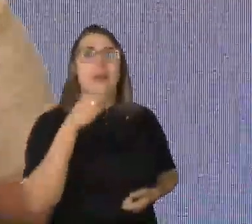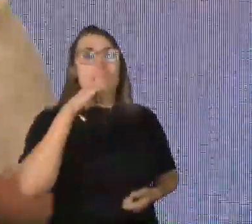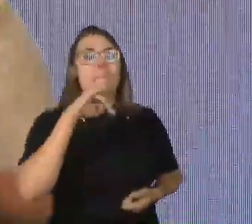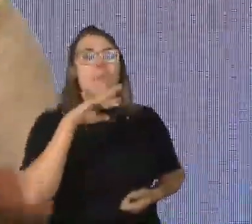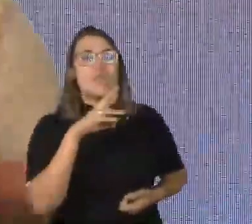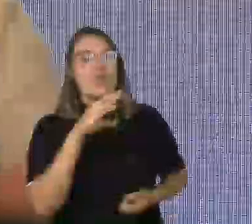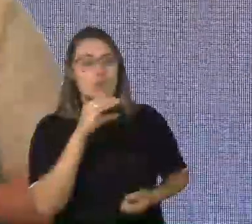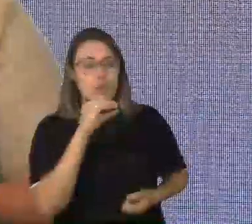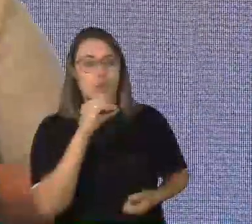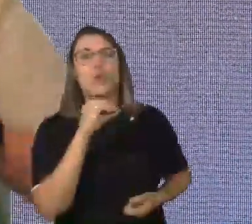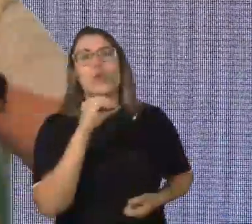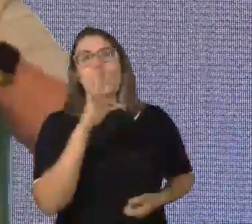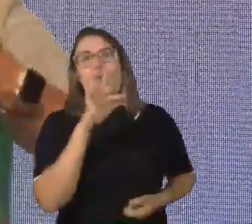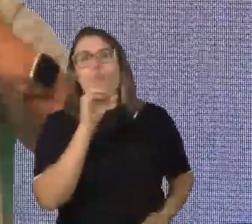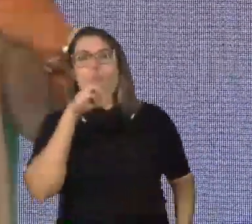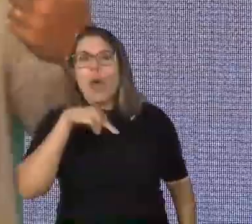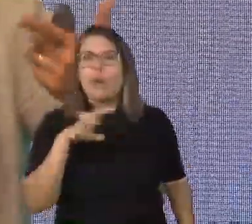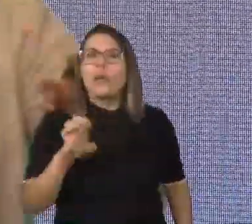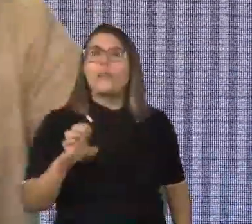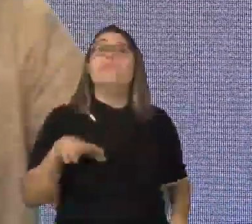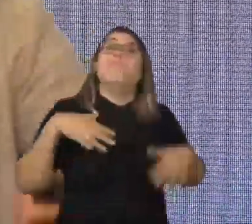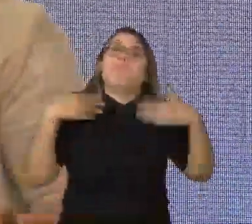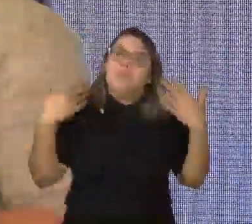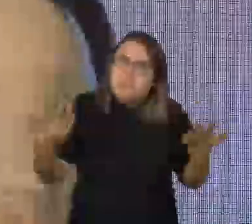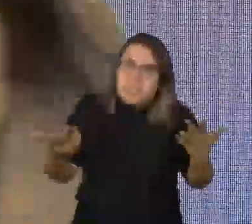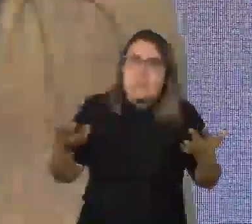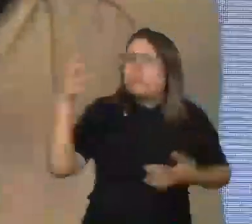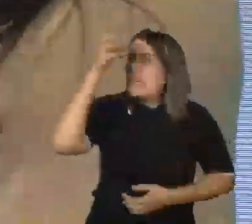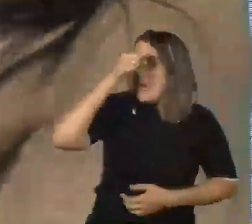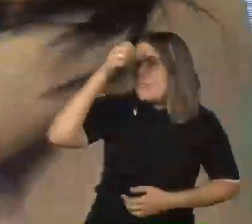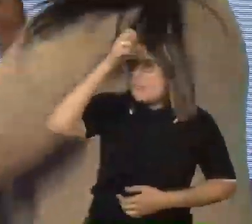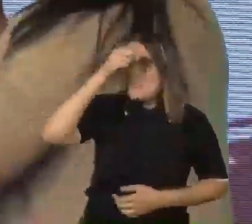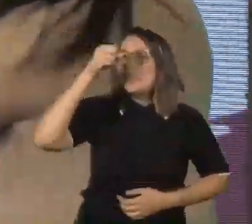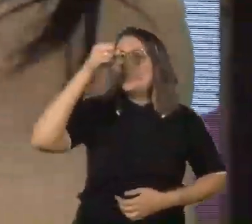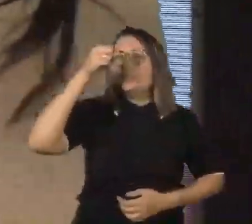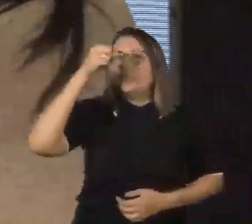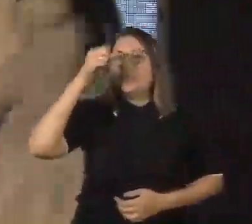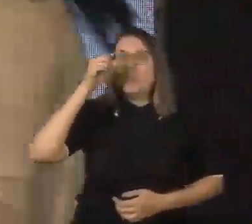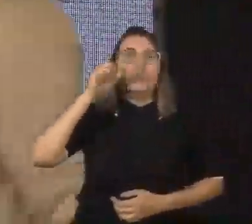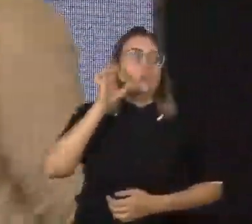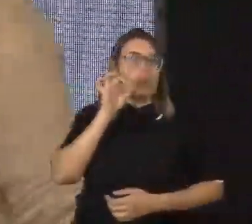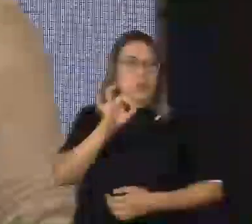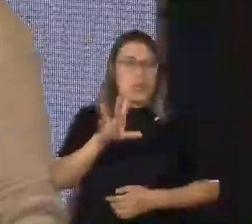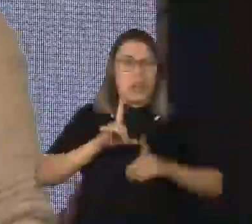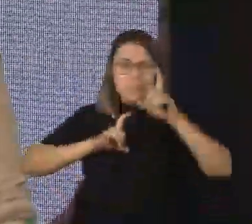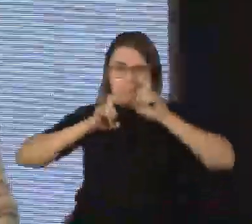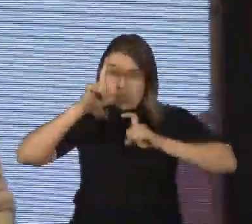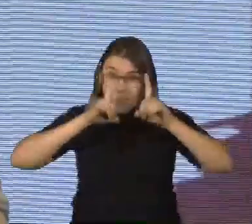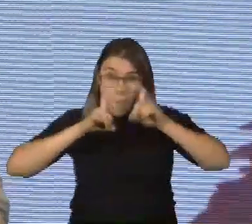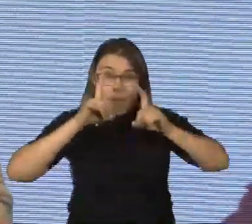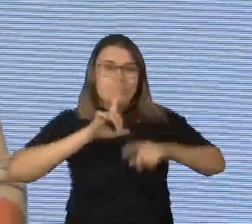falar. Então, para se alfabetizar, não precisamos totalmente do comando da expressividade.